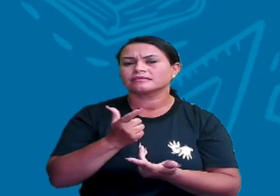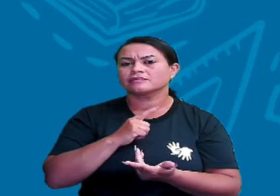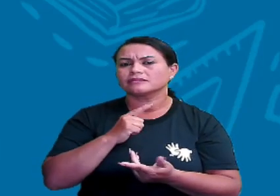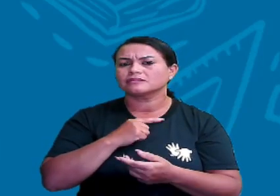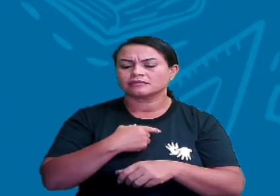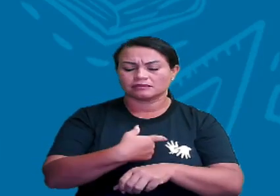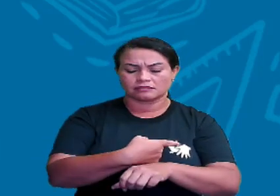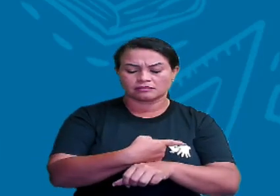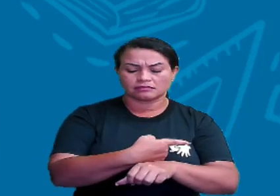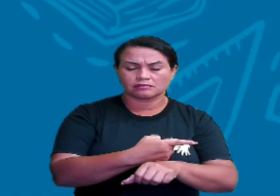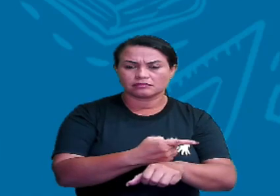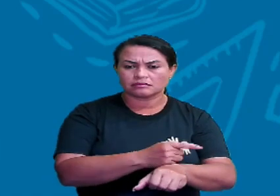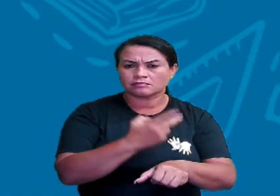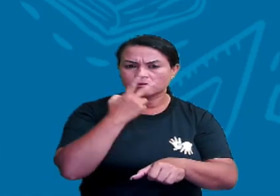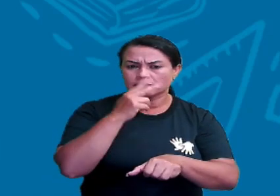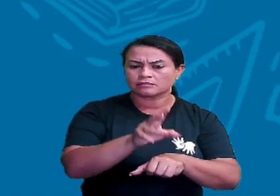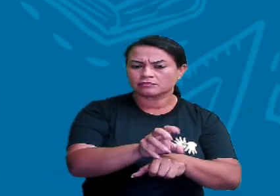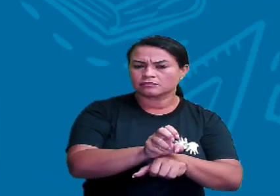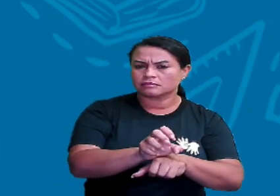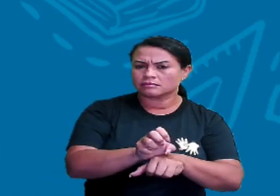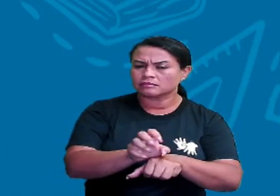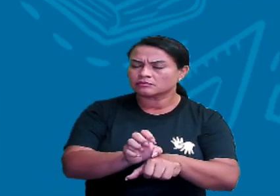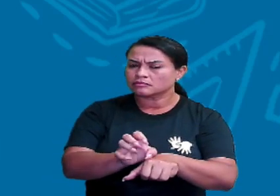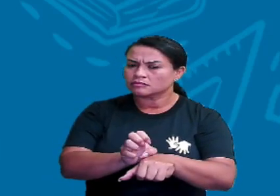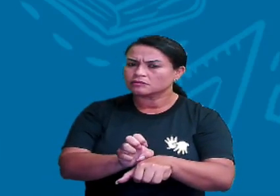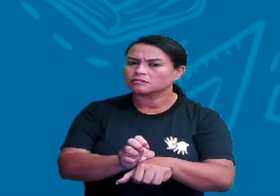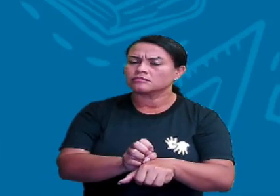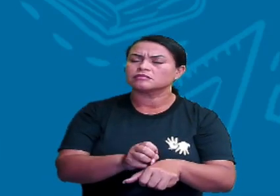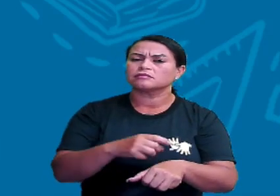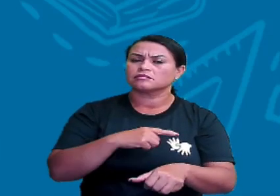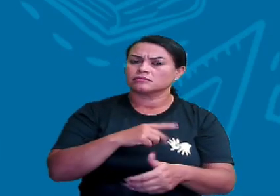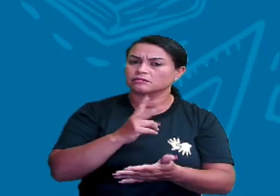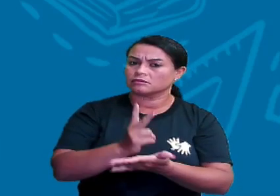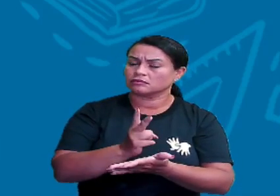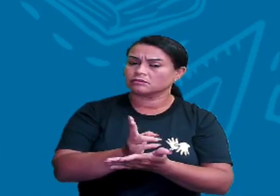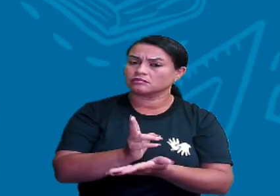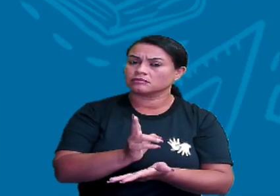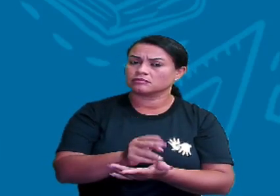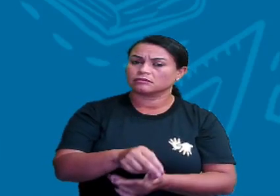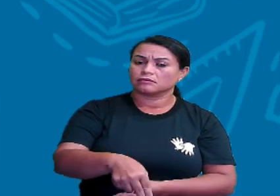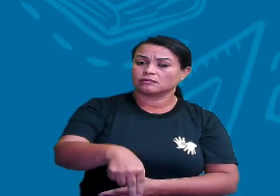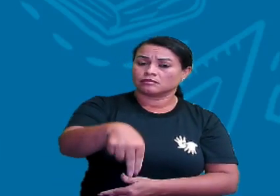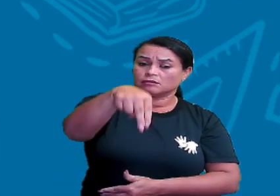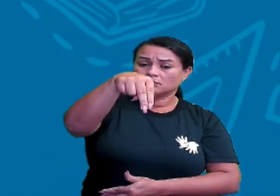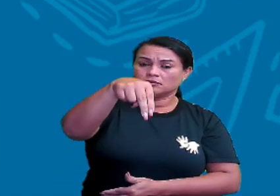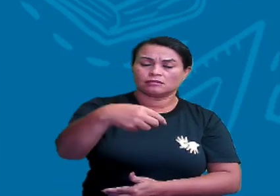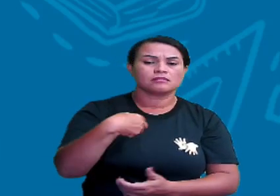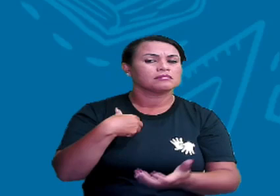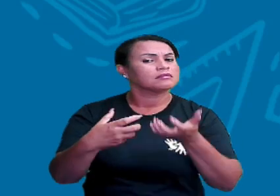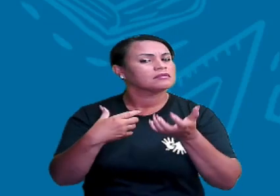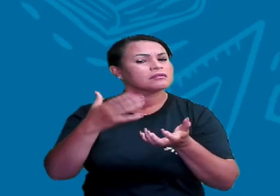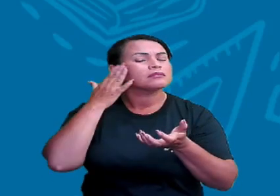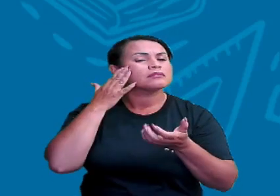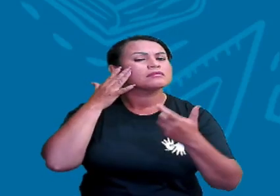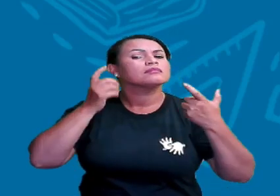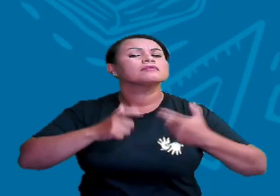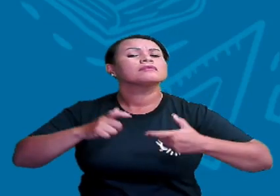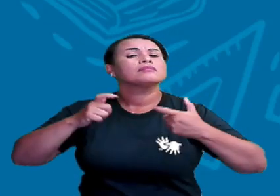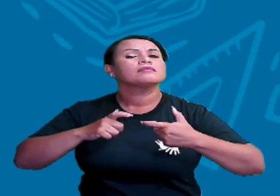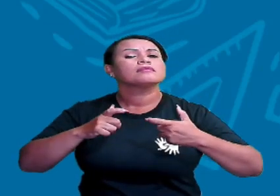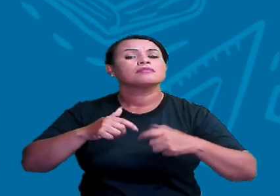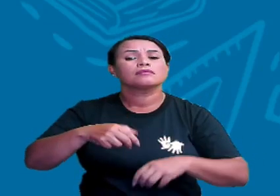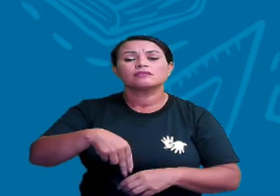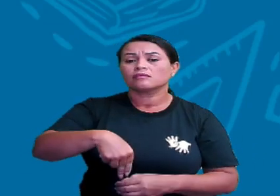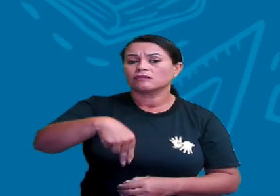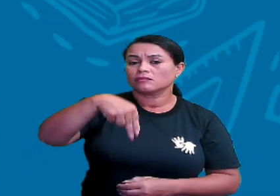magnética, que tem a função de orientar para o Norte. Então, se eu quiser saber onde eu estou, se eu quiser saber onde é